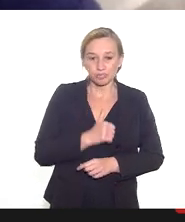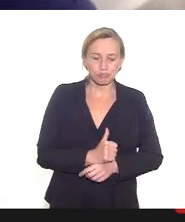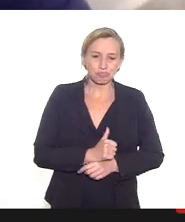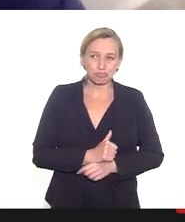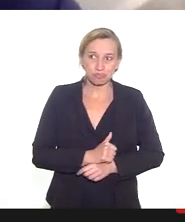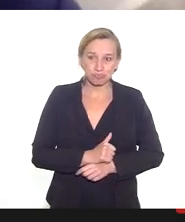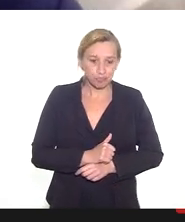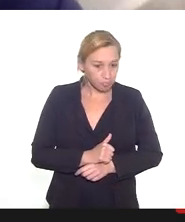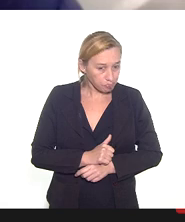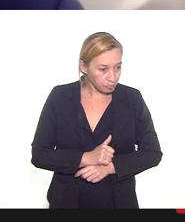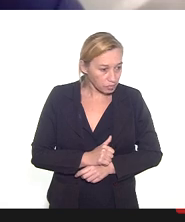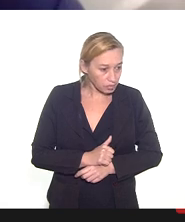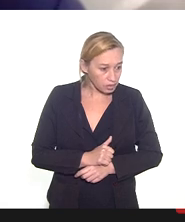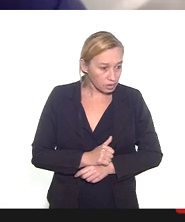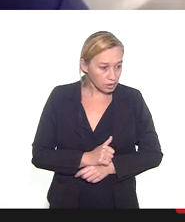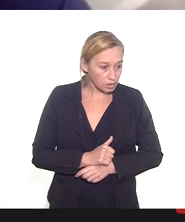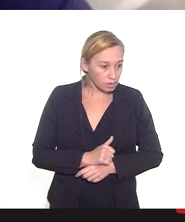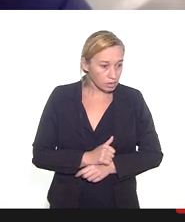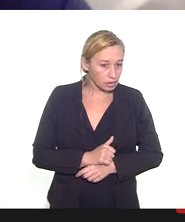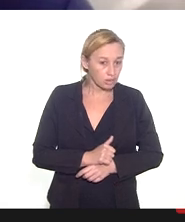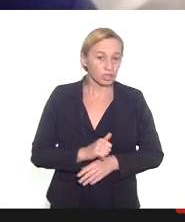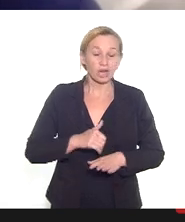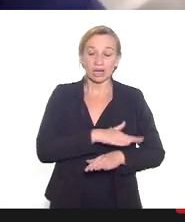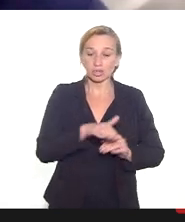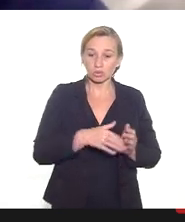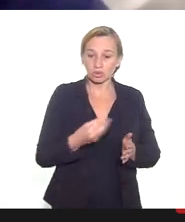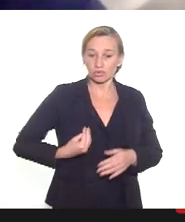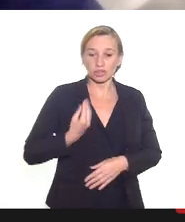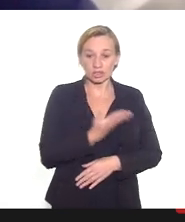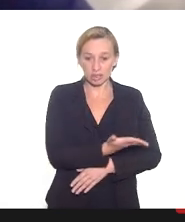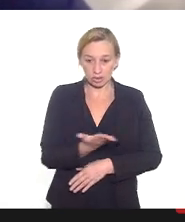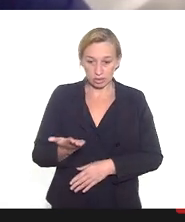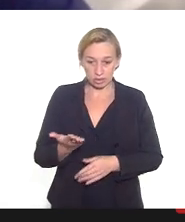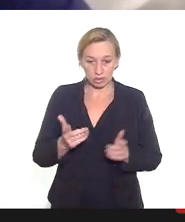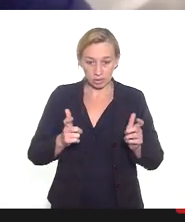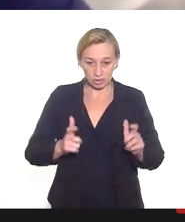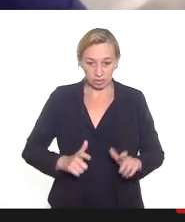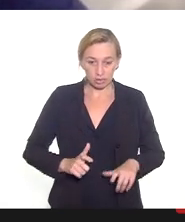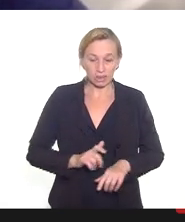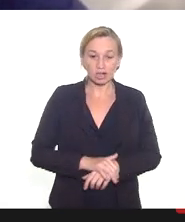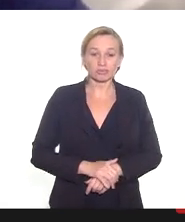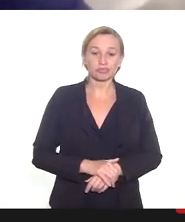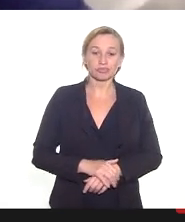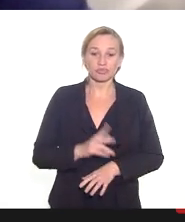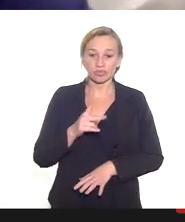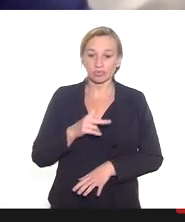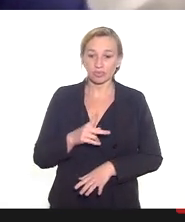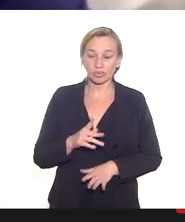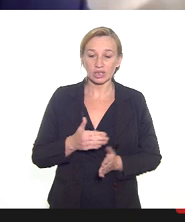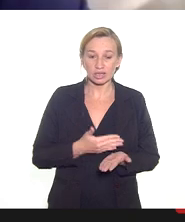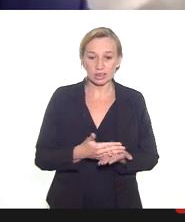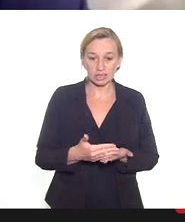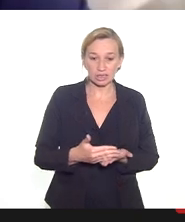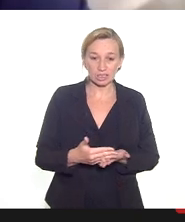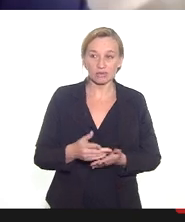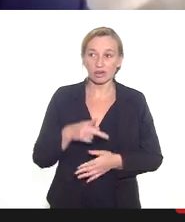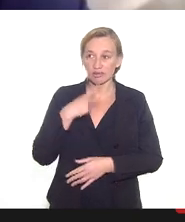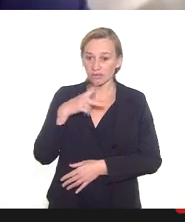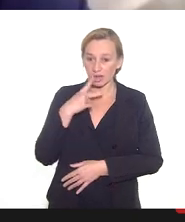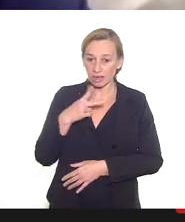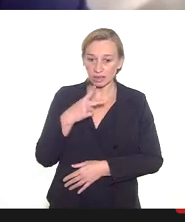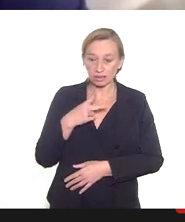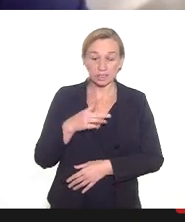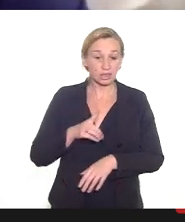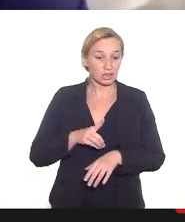Agradecendo desde já as autoridades presentes e já para dar uma dinâmica à nossa audiência, passo a palavra